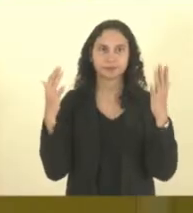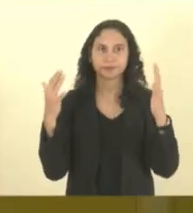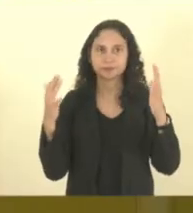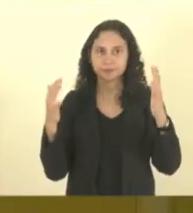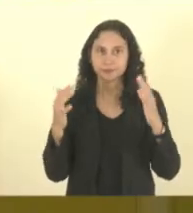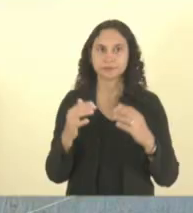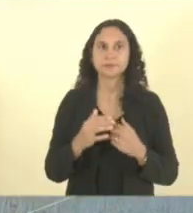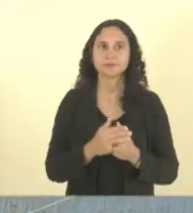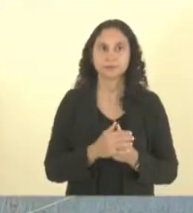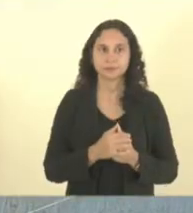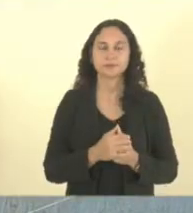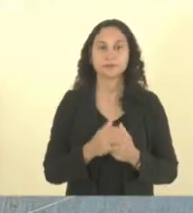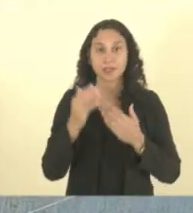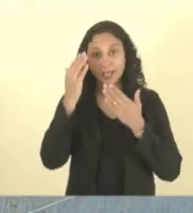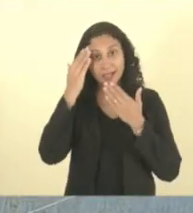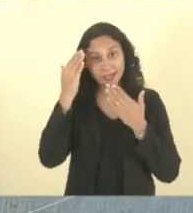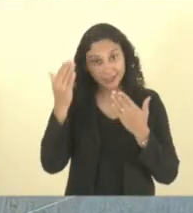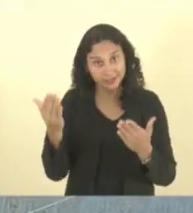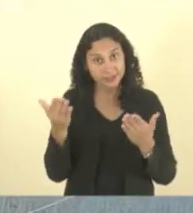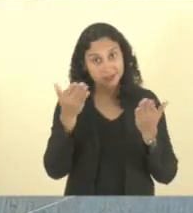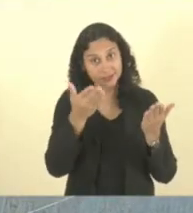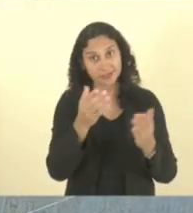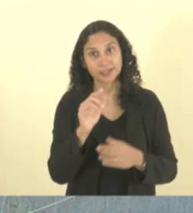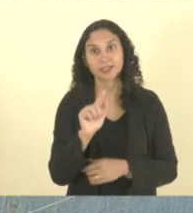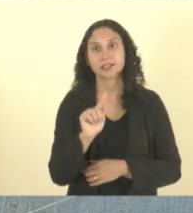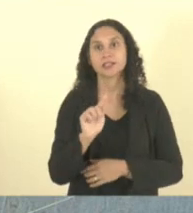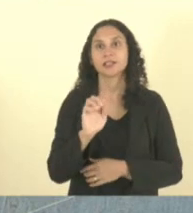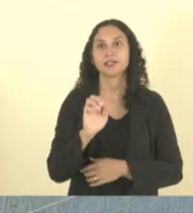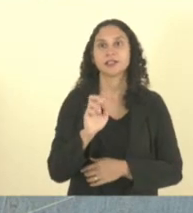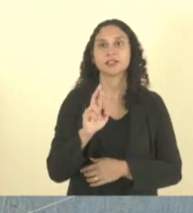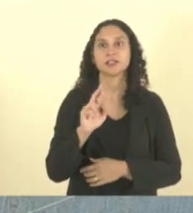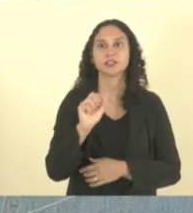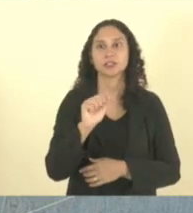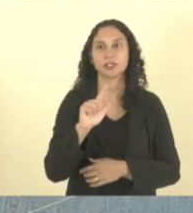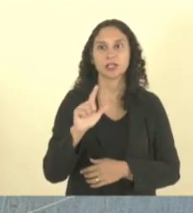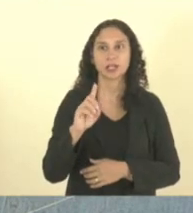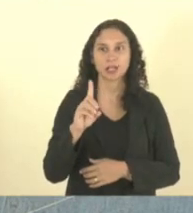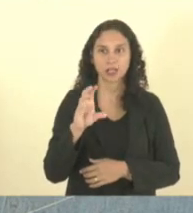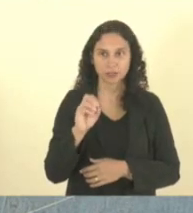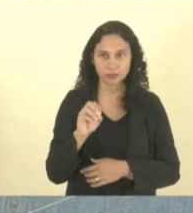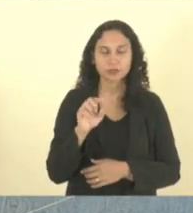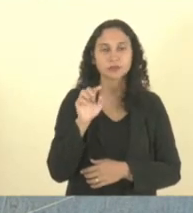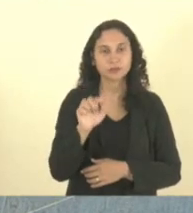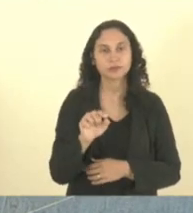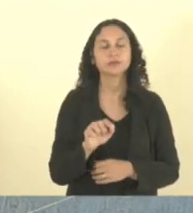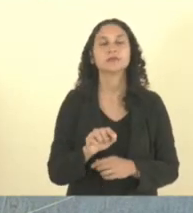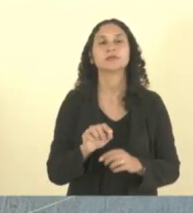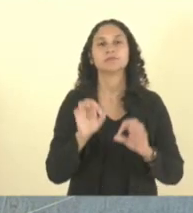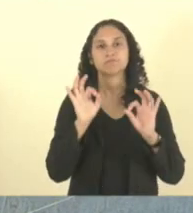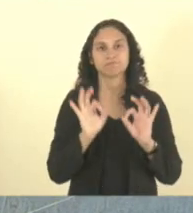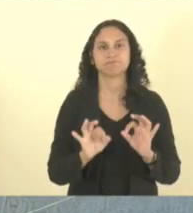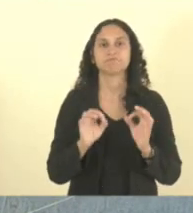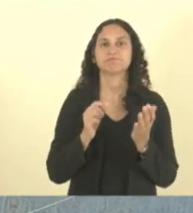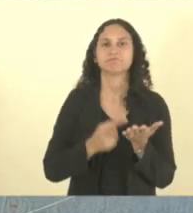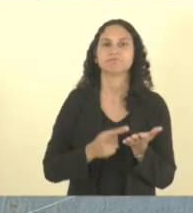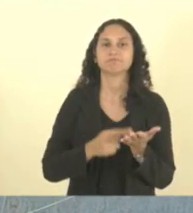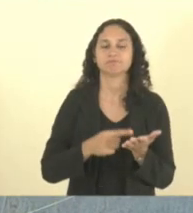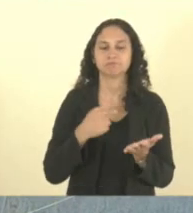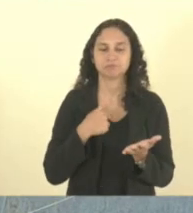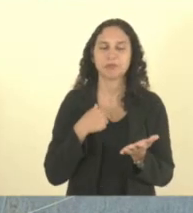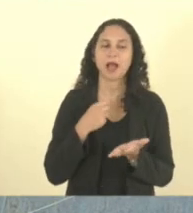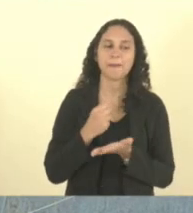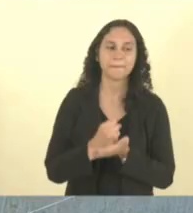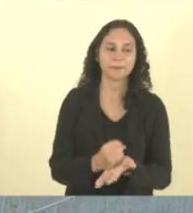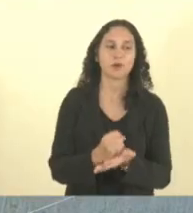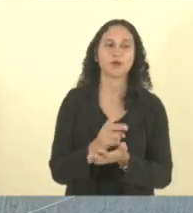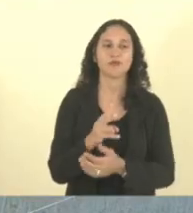Agradecer ao Geraldo pelas palavras e pode ter certeza que contará com o nosso apoio